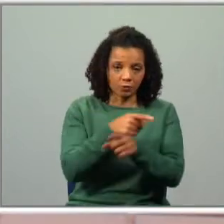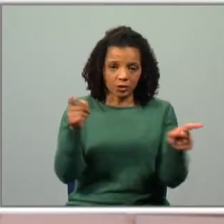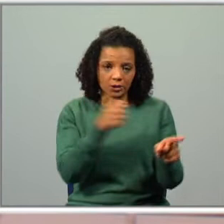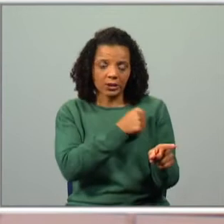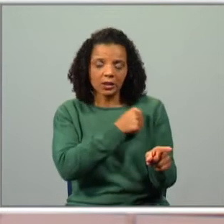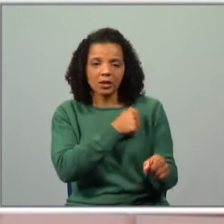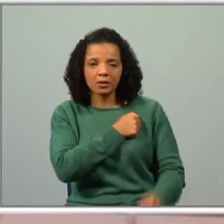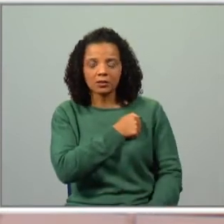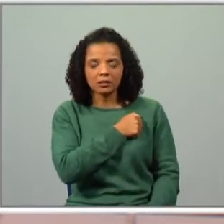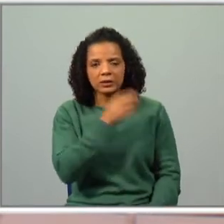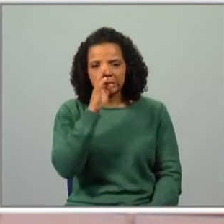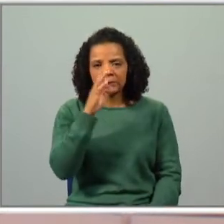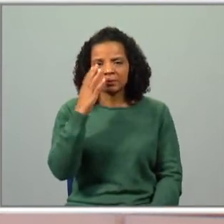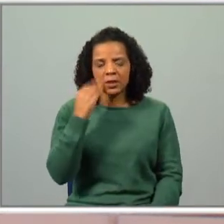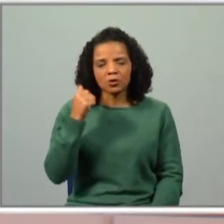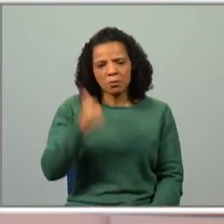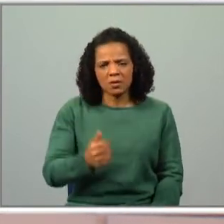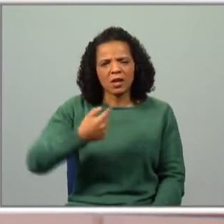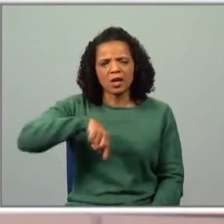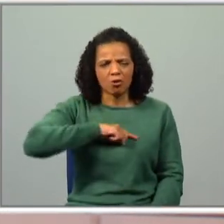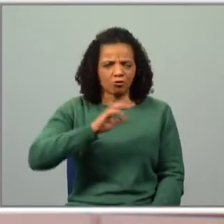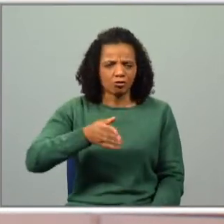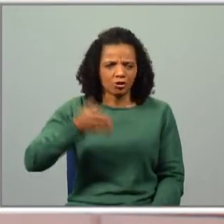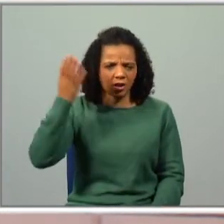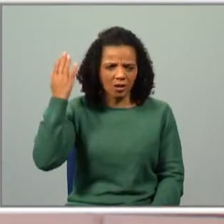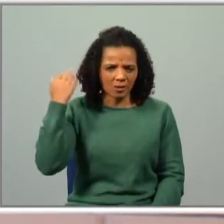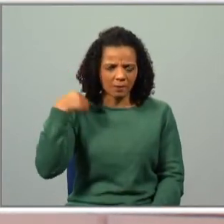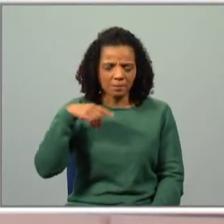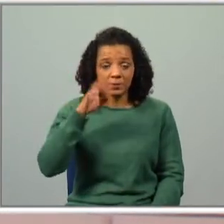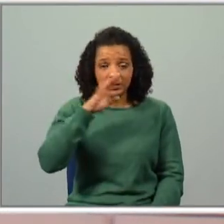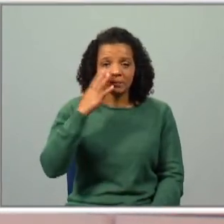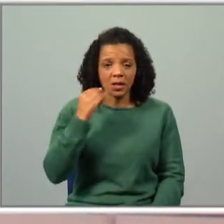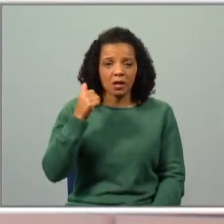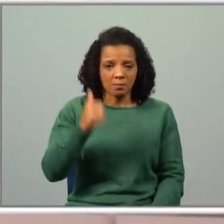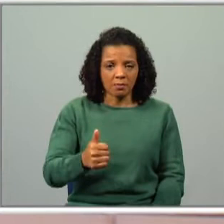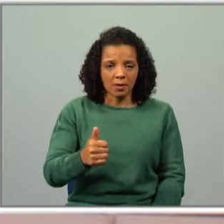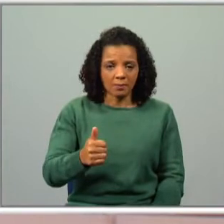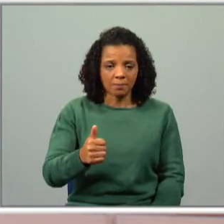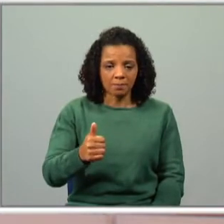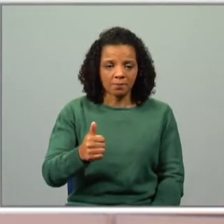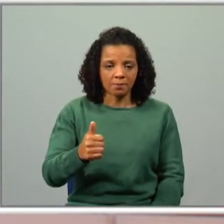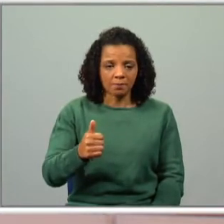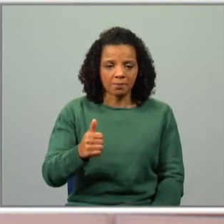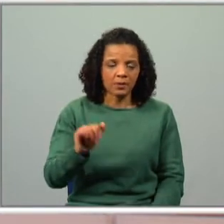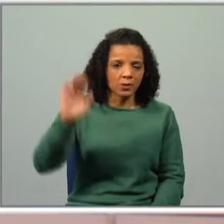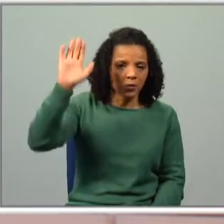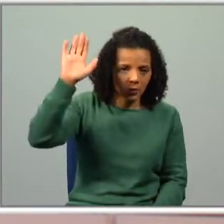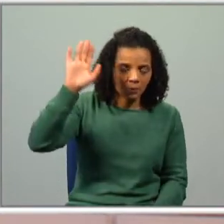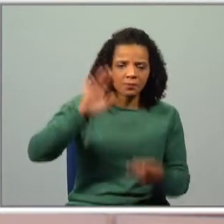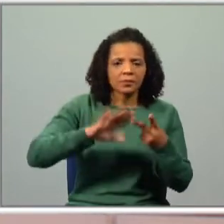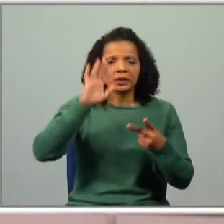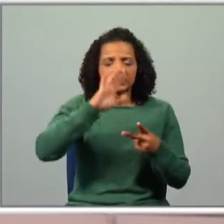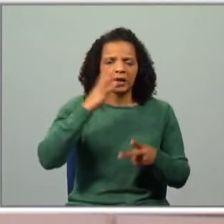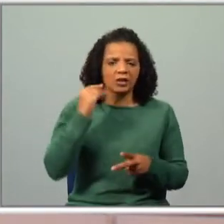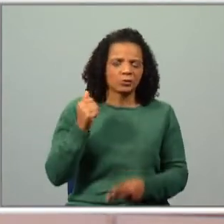aí em casa se acham que é correto. E nós já fizemos este exercício no nosso bloco. Se acham que é correto, levantam o vosso dedinho ou a vossa mão. Se